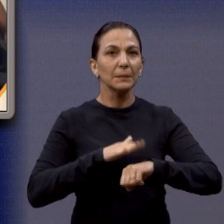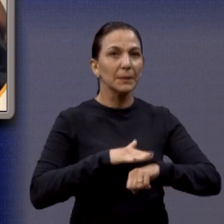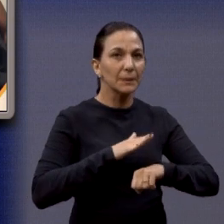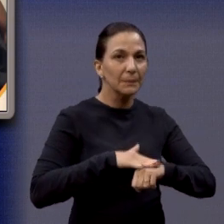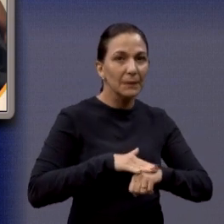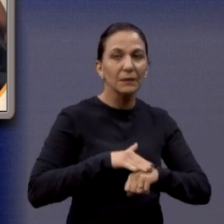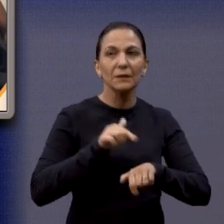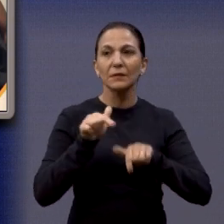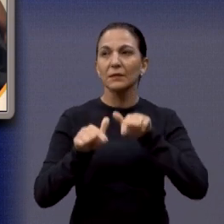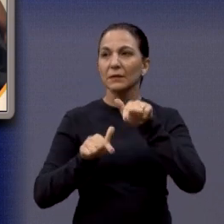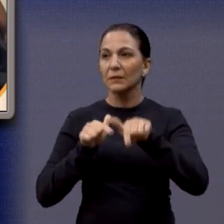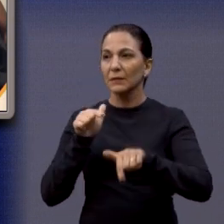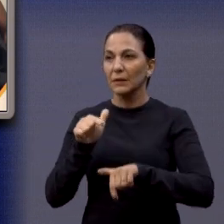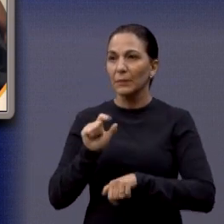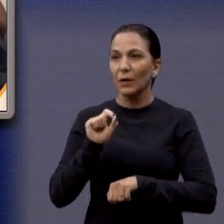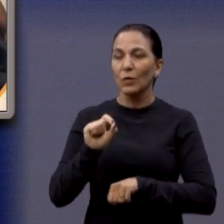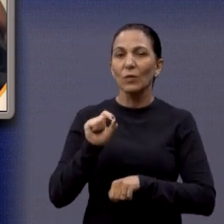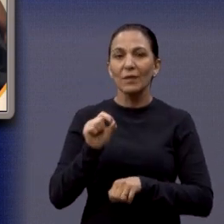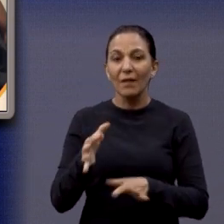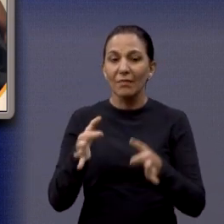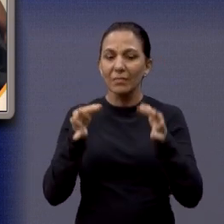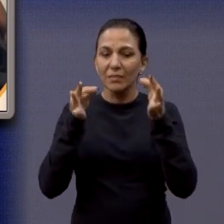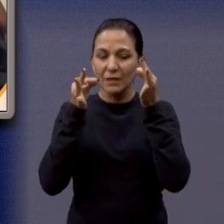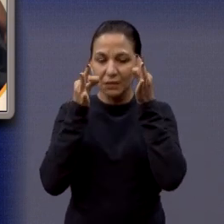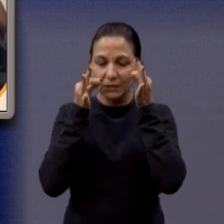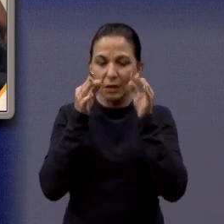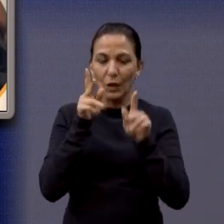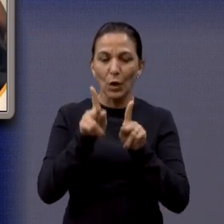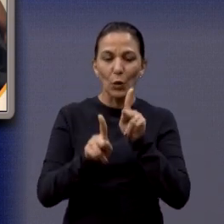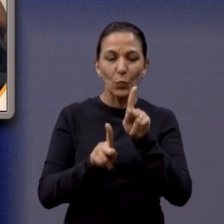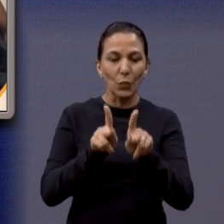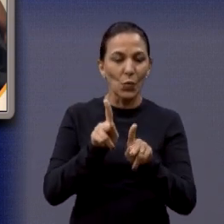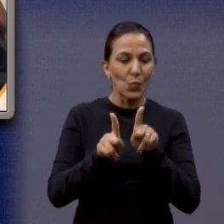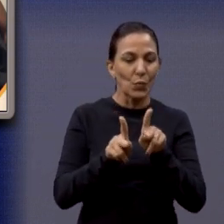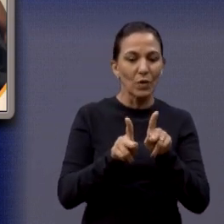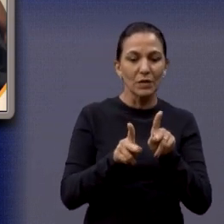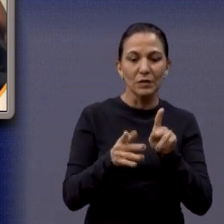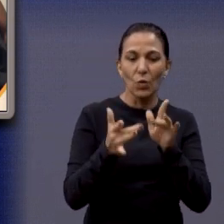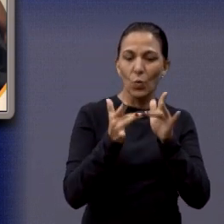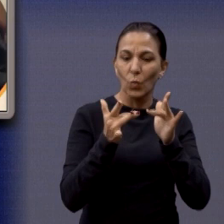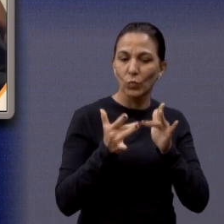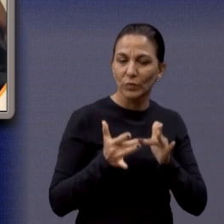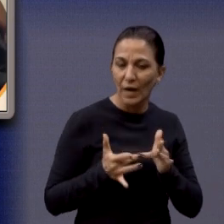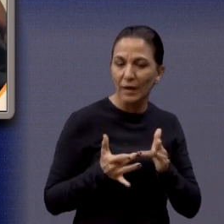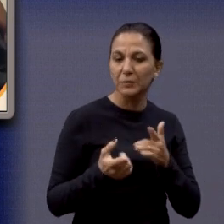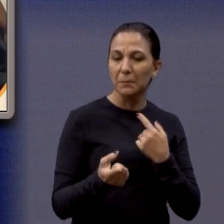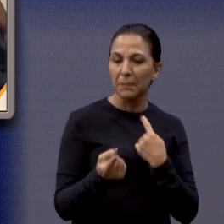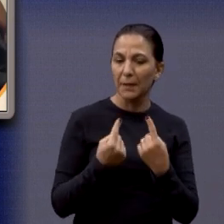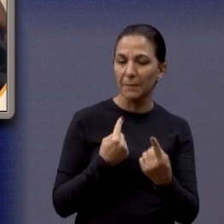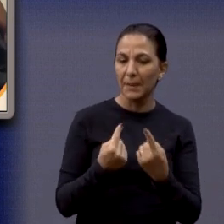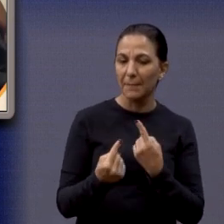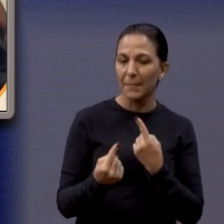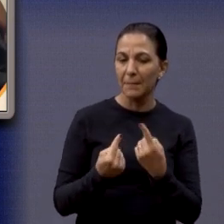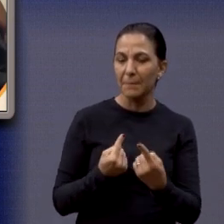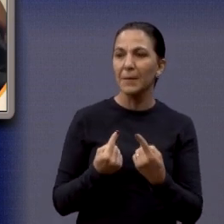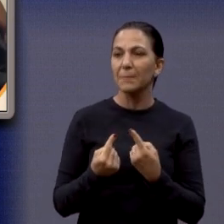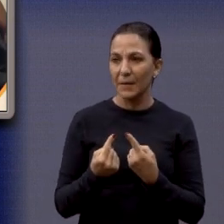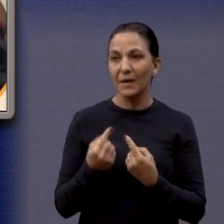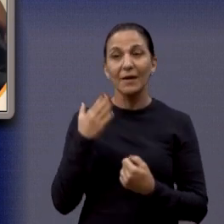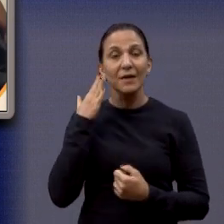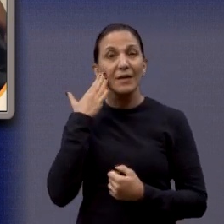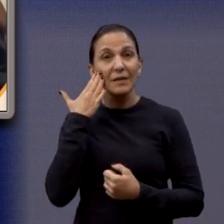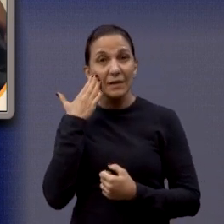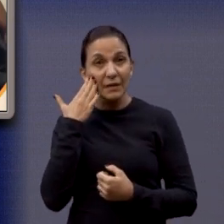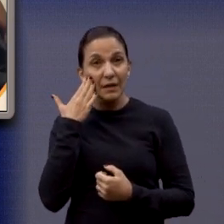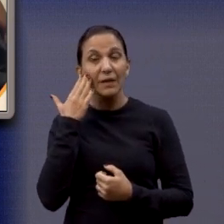esse trabalho que é ouvir, esse trabalho de escuta, e depois de ouvir, entender o que as pessoas querem,